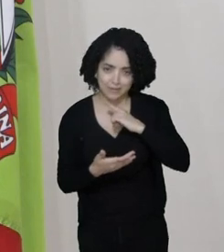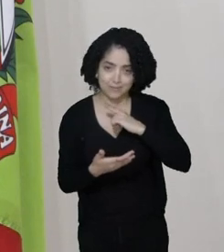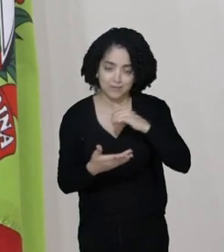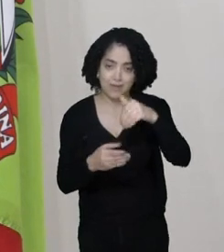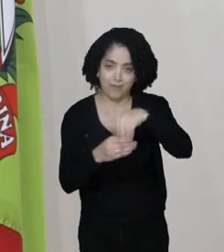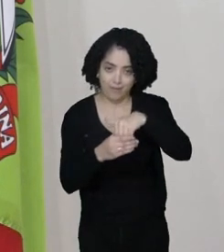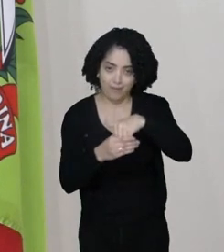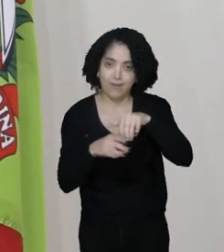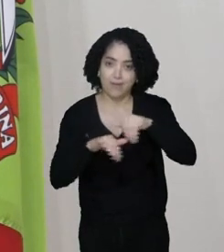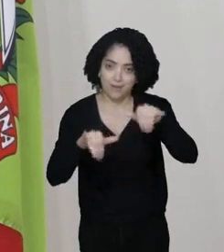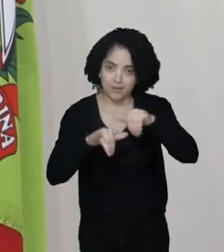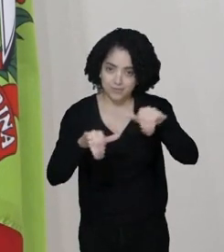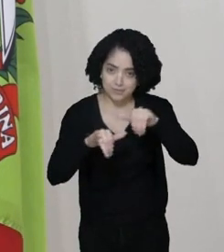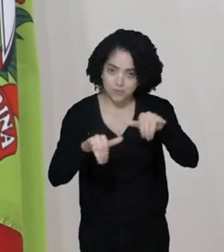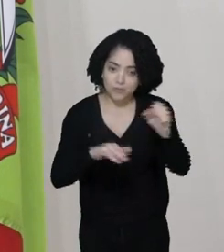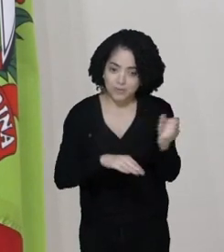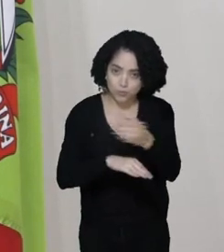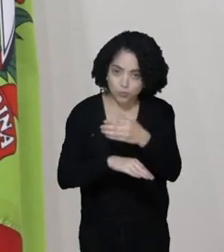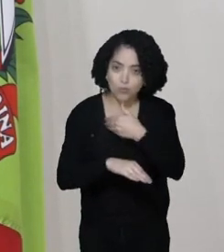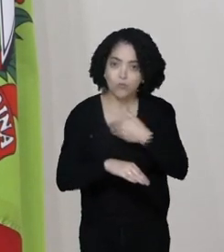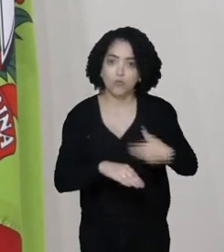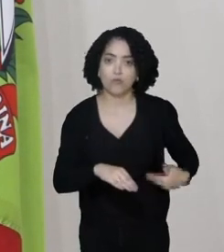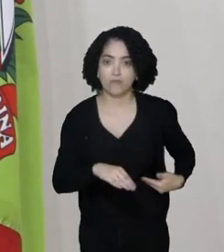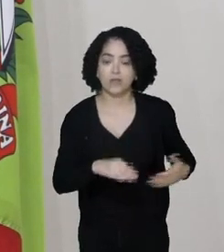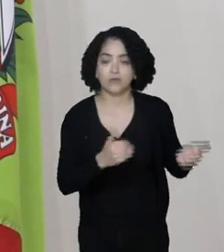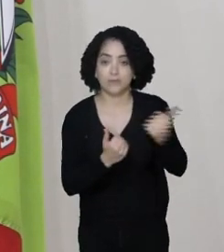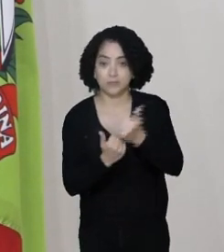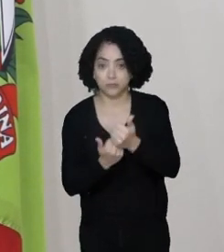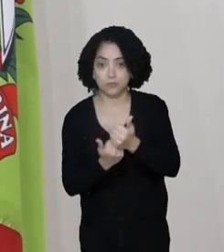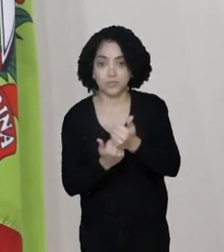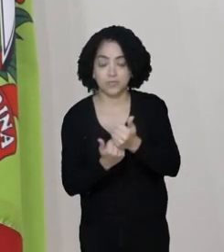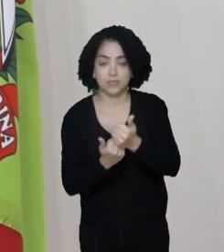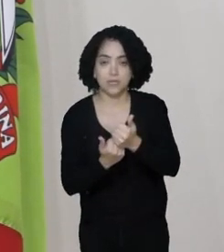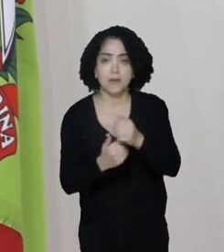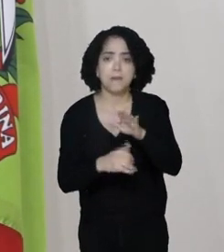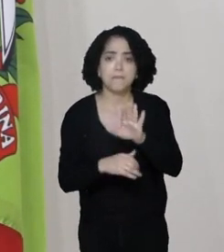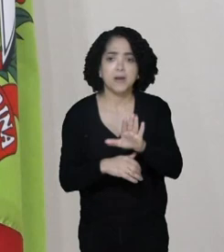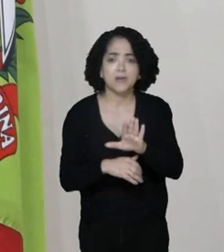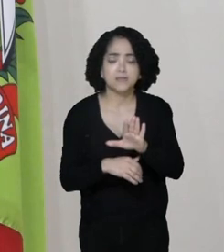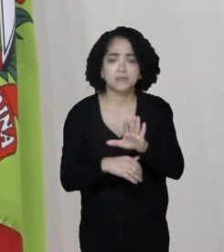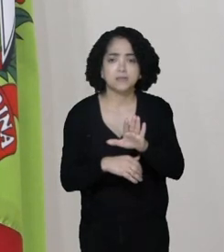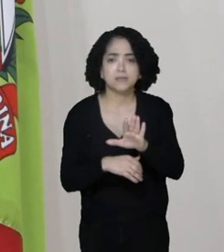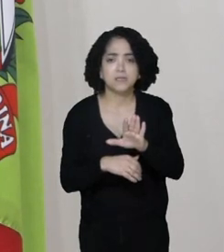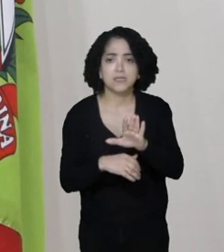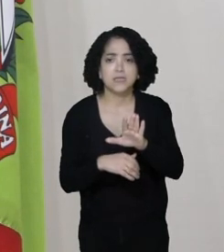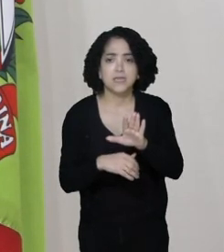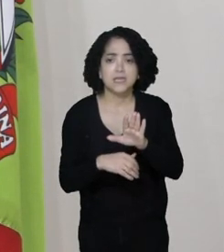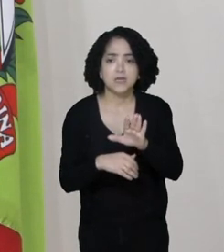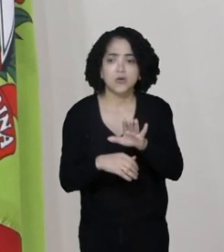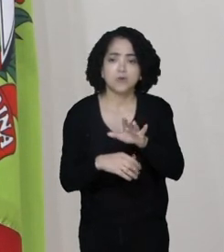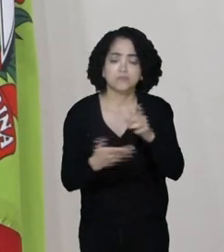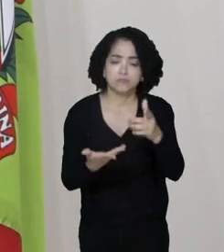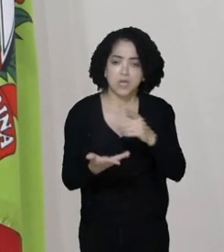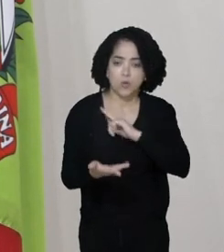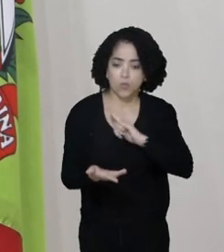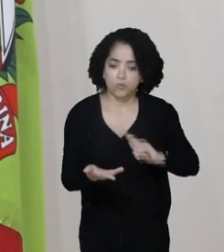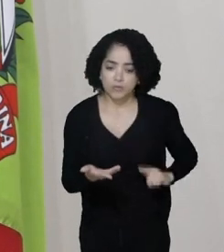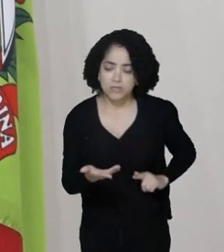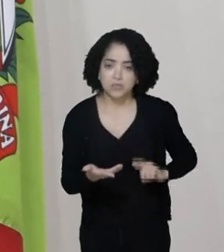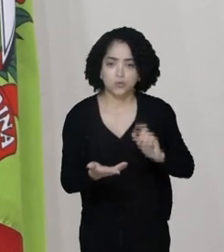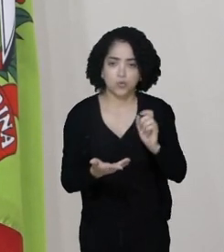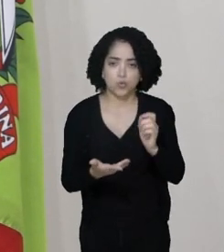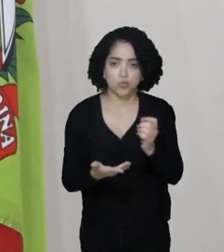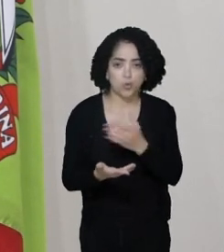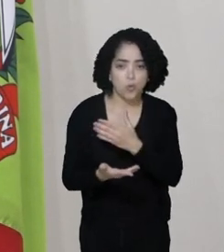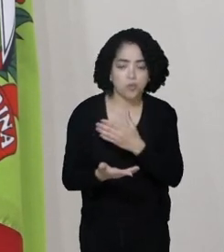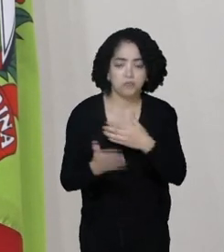Nós teremos um novo governo do Estado. Será que o novo governador, seja